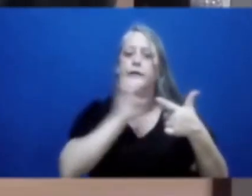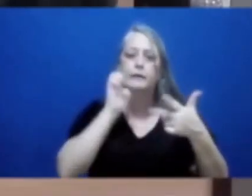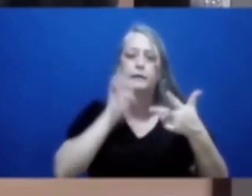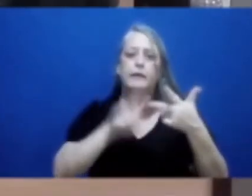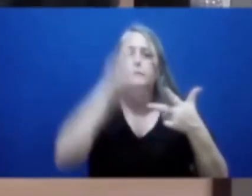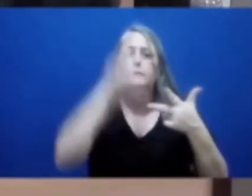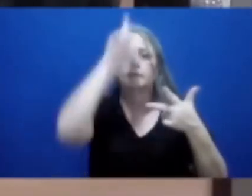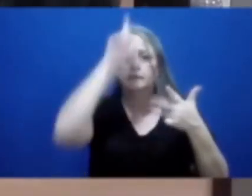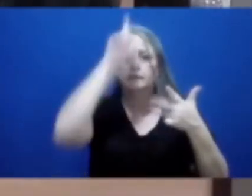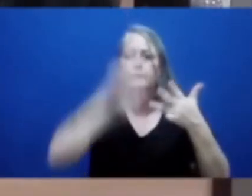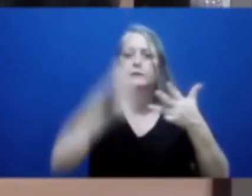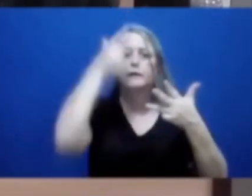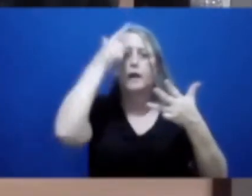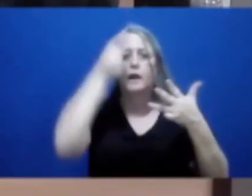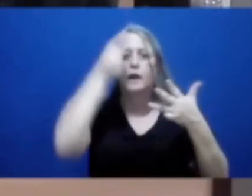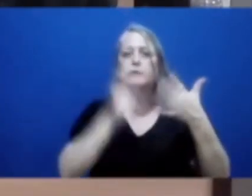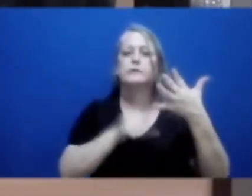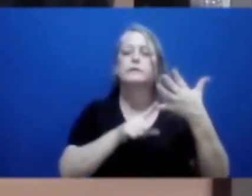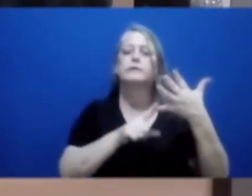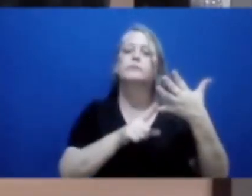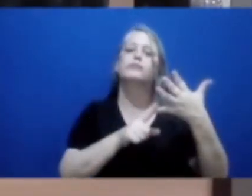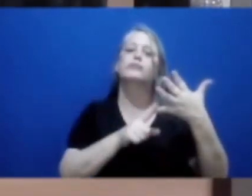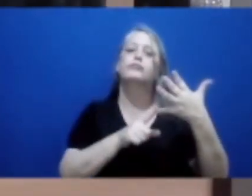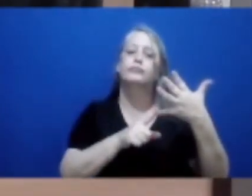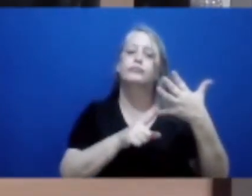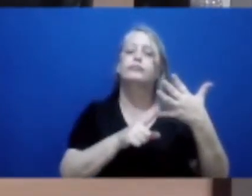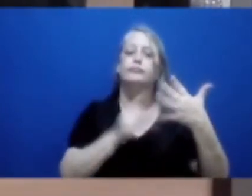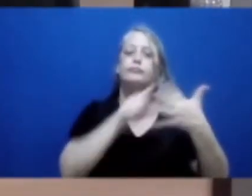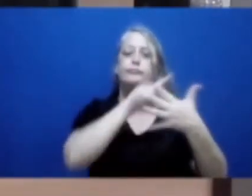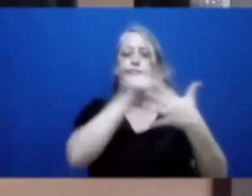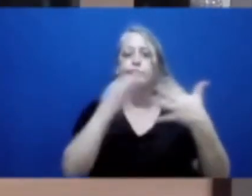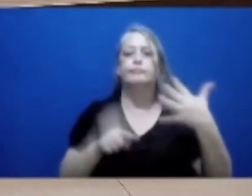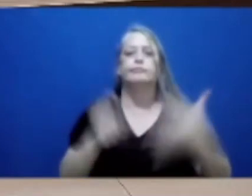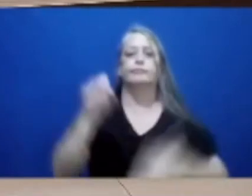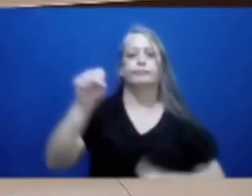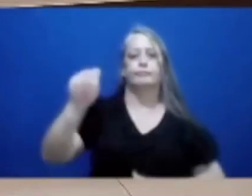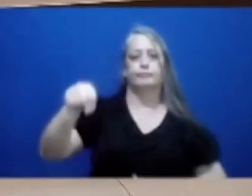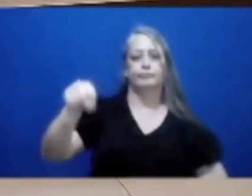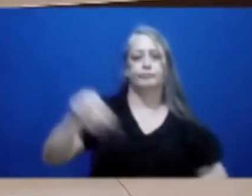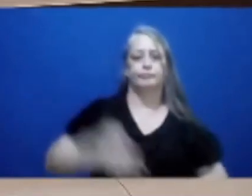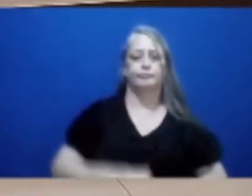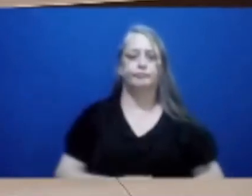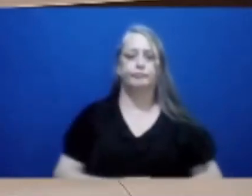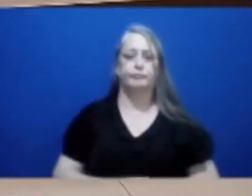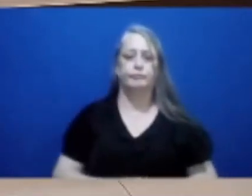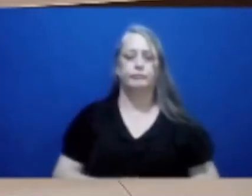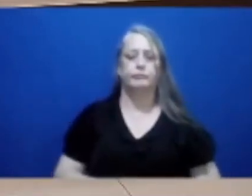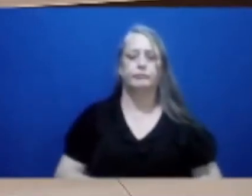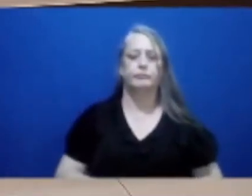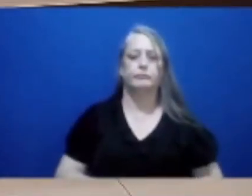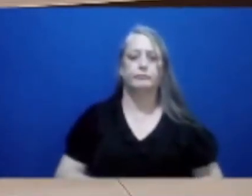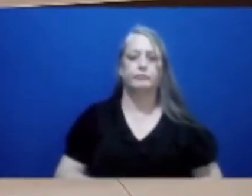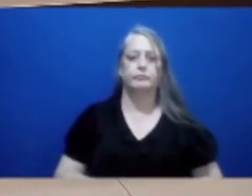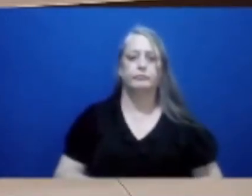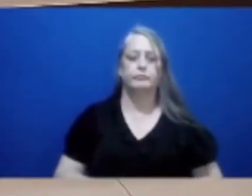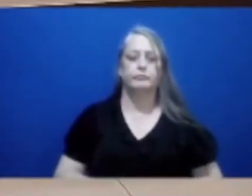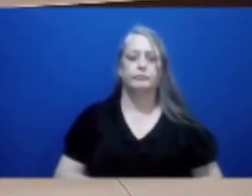sim. Sim, com justificativa, presidente. Quem falou justificativa? Eu.